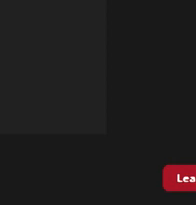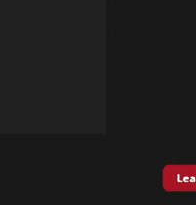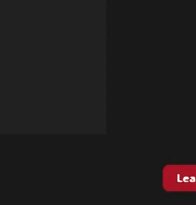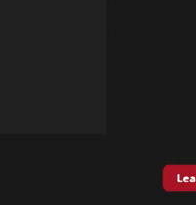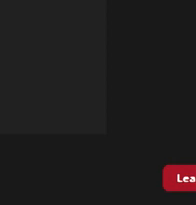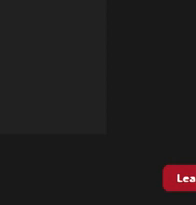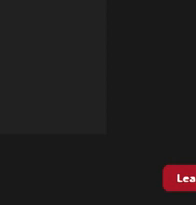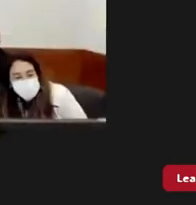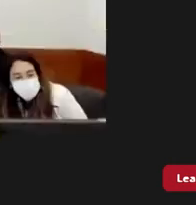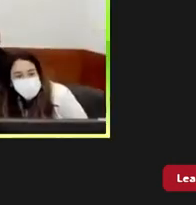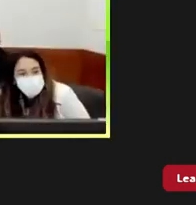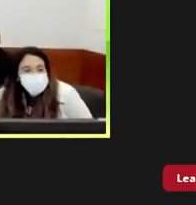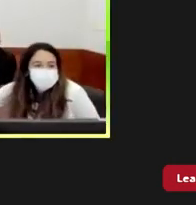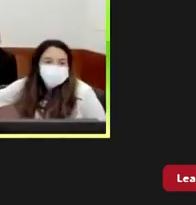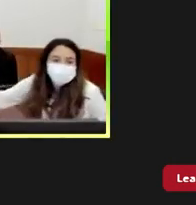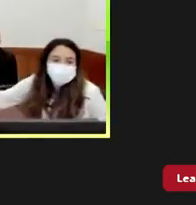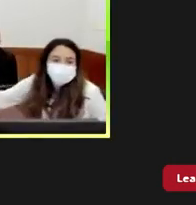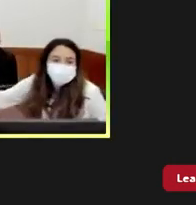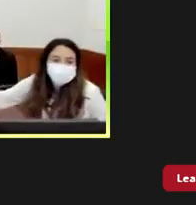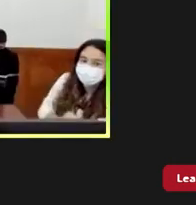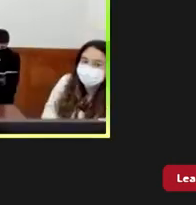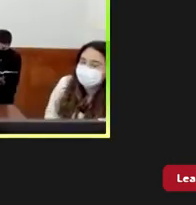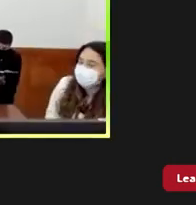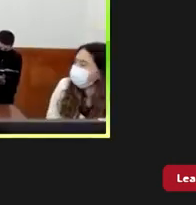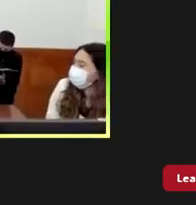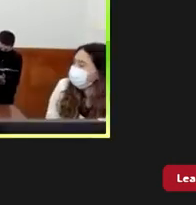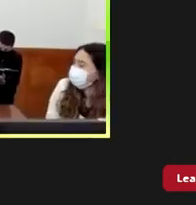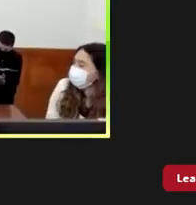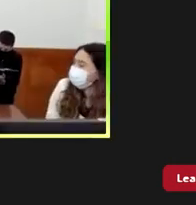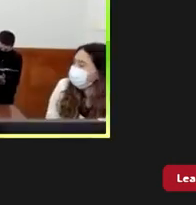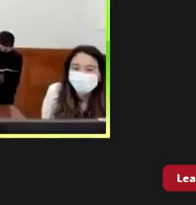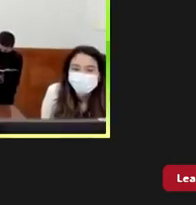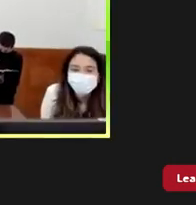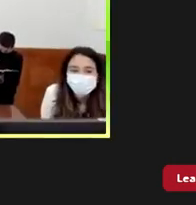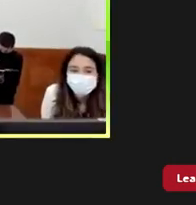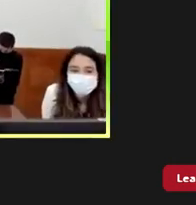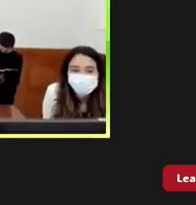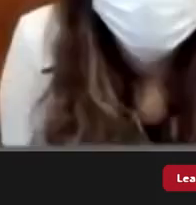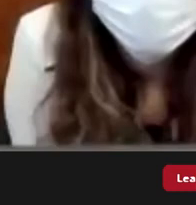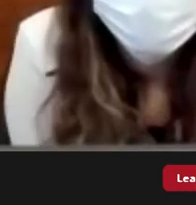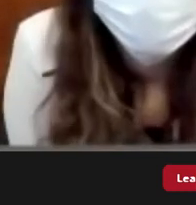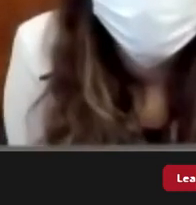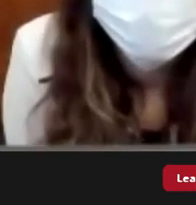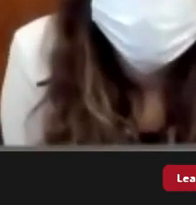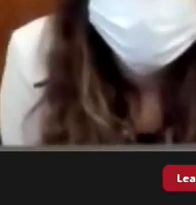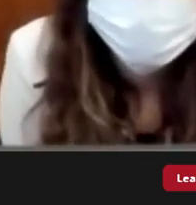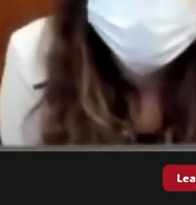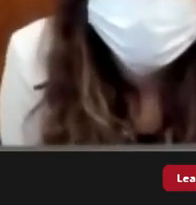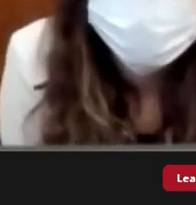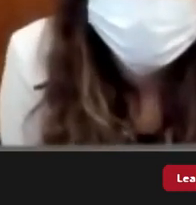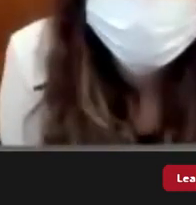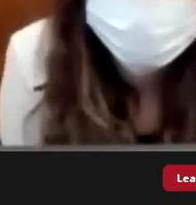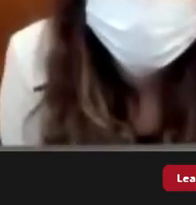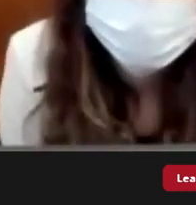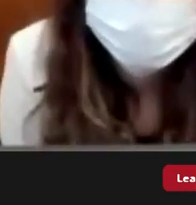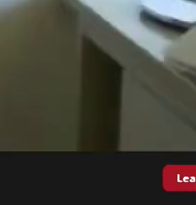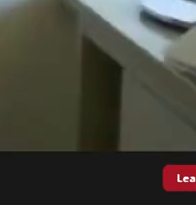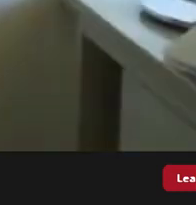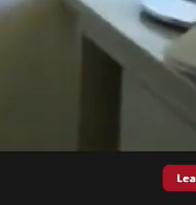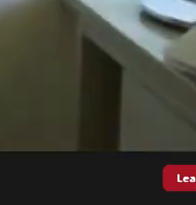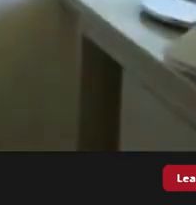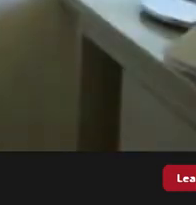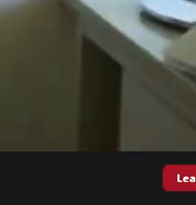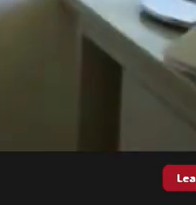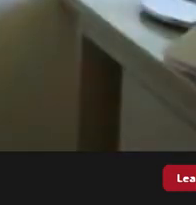INP sem deputado qual seria a dúvida deputada efetivamente que eu vou